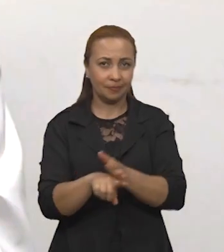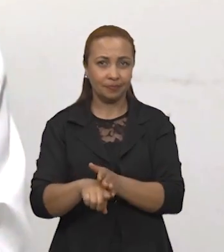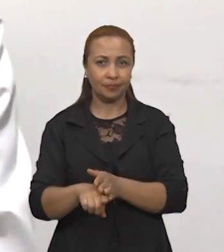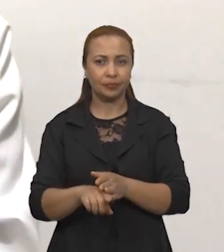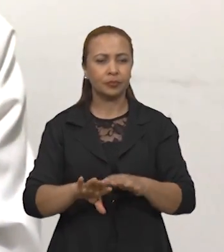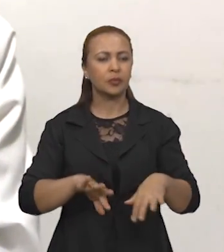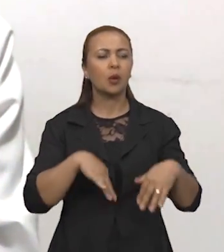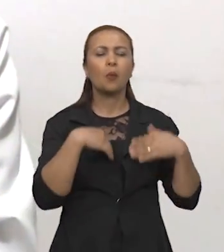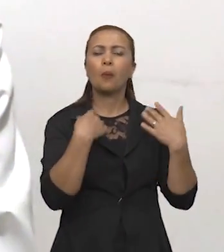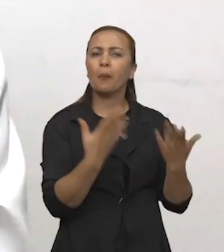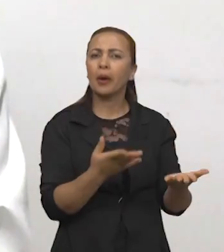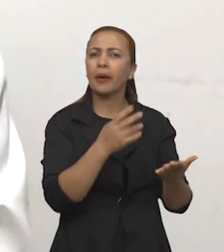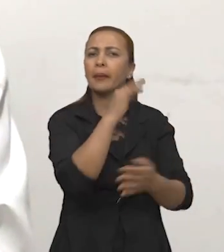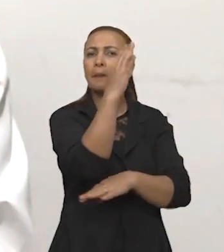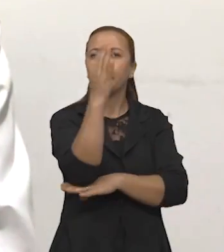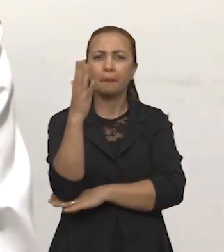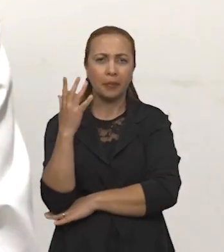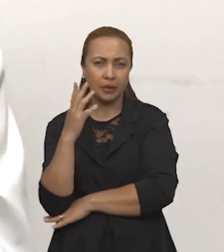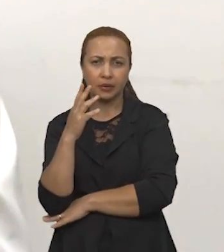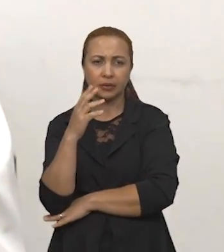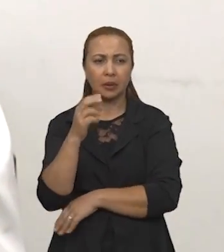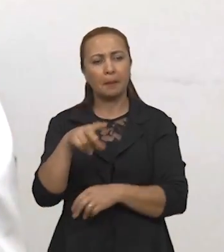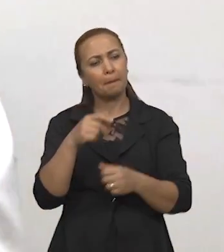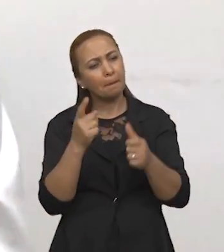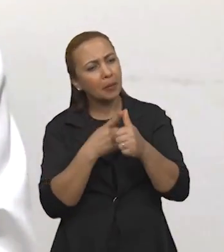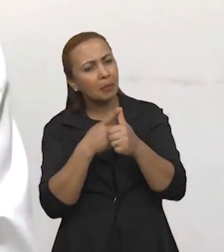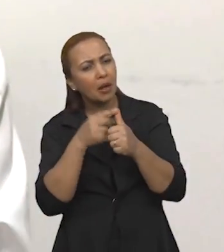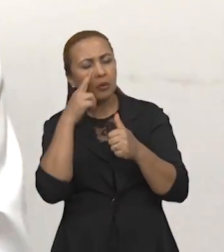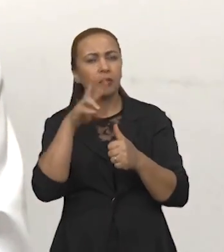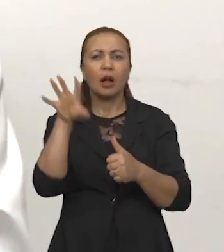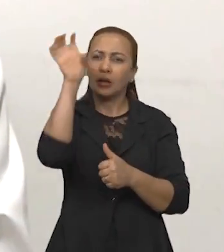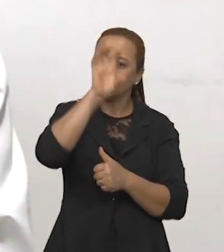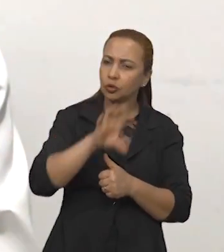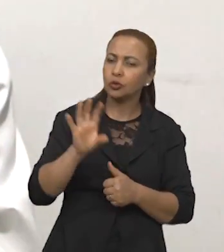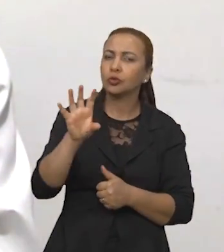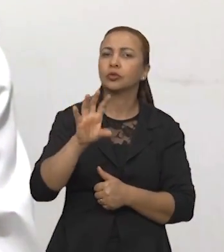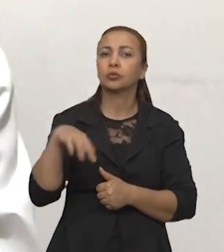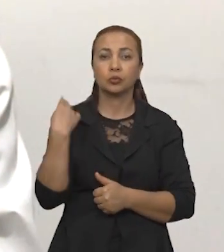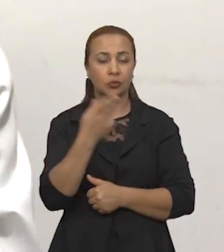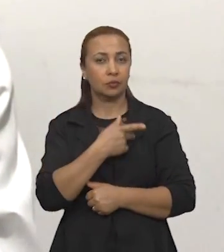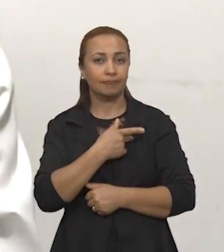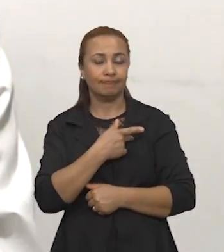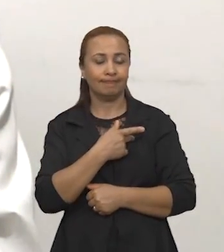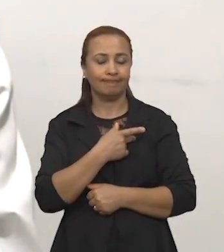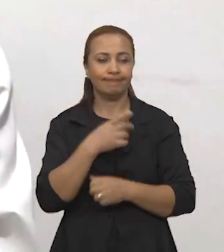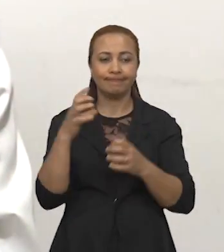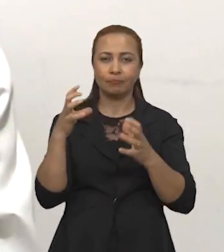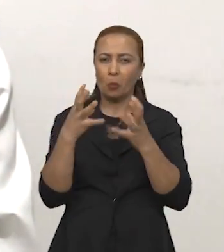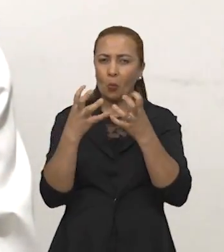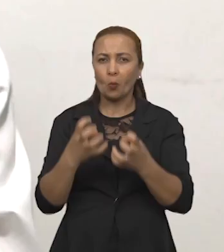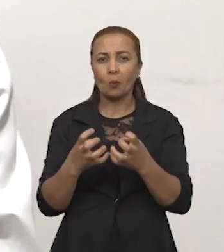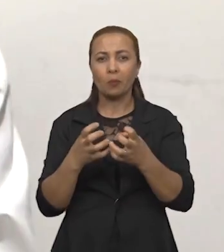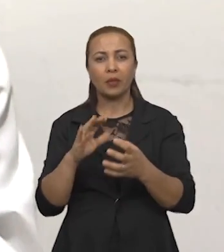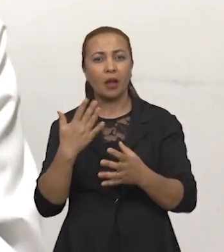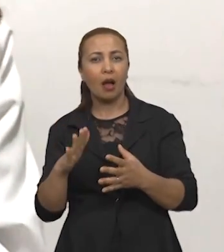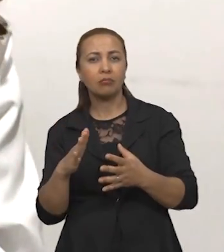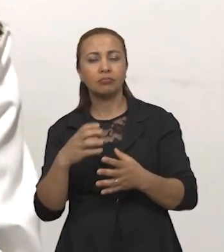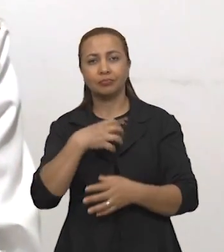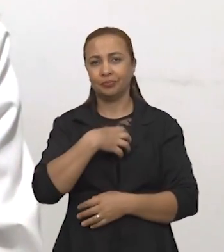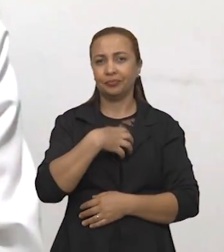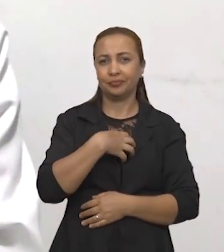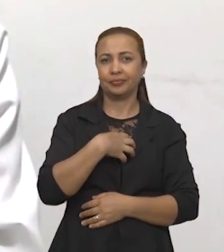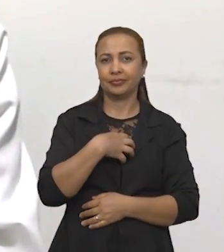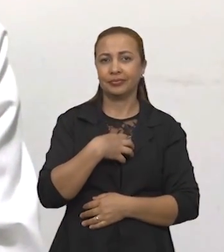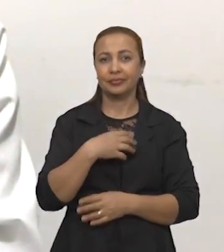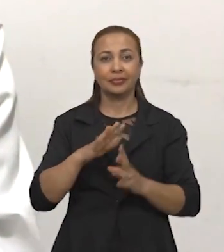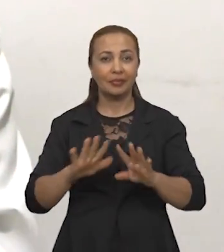Que plantas seriam essas? Então, a primeira coisa, eu vou ver a região. A nossa região, né? Do semiárido baiano, ao qual estamos lotados.